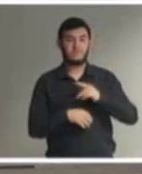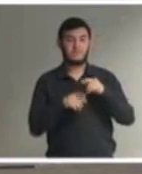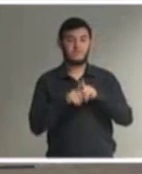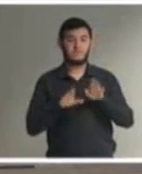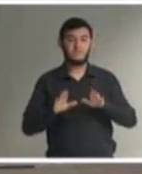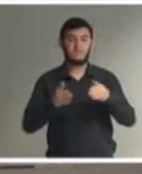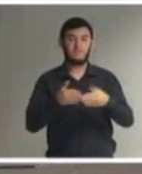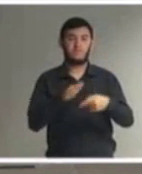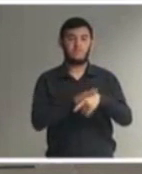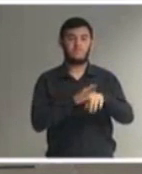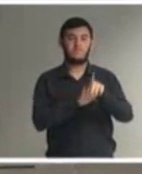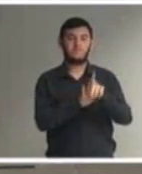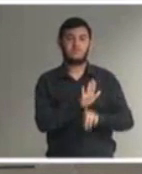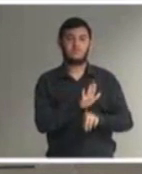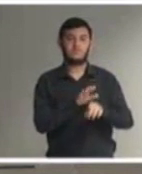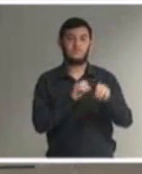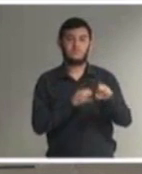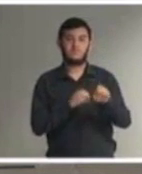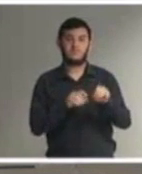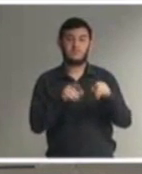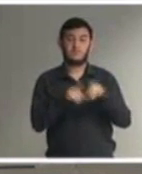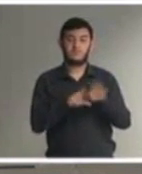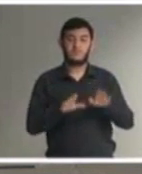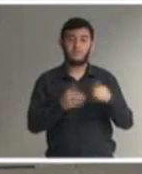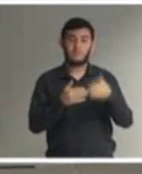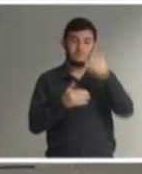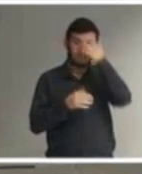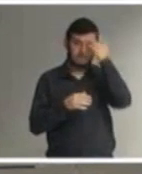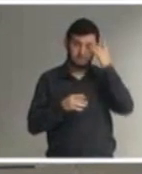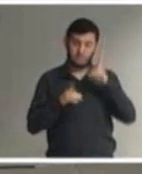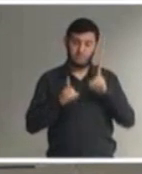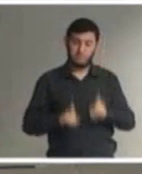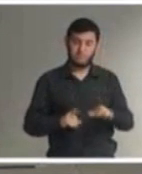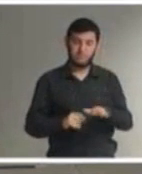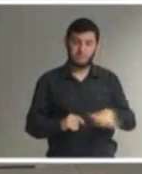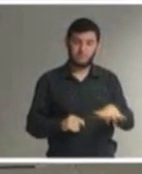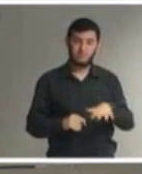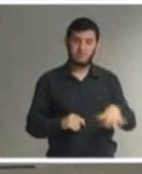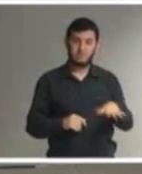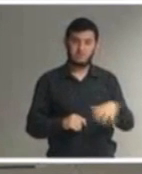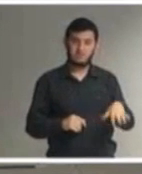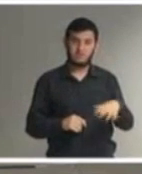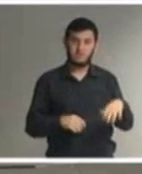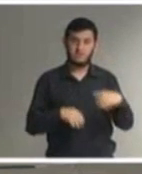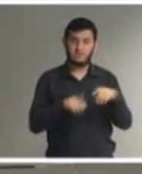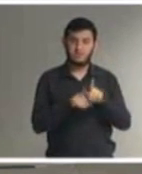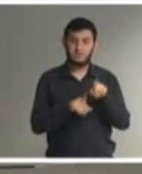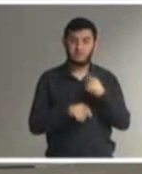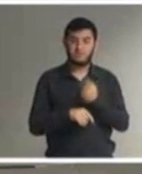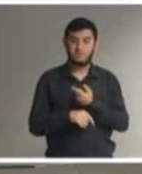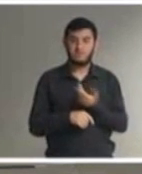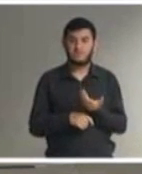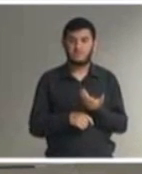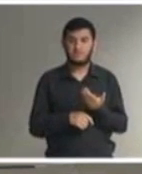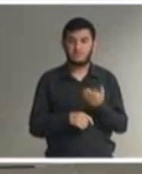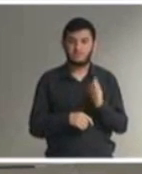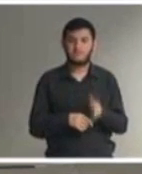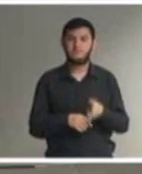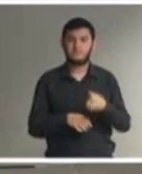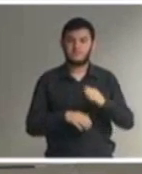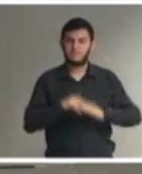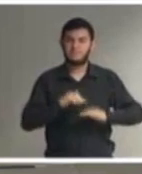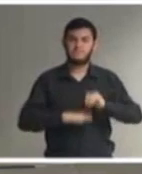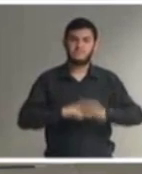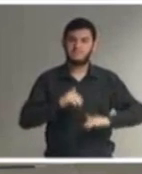direito à educação também para pessoas com deficiência que essa parte de como nós do ministério público vamos atuar